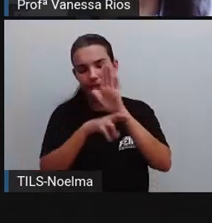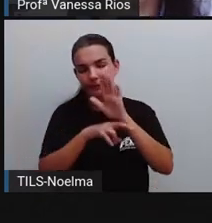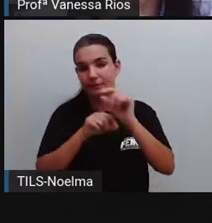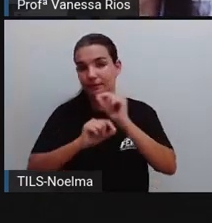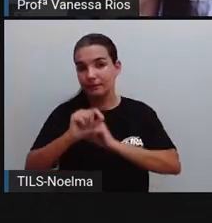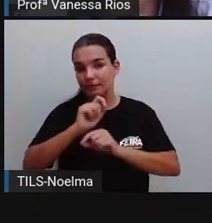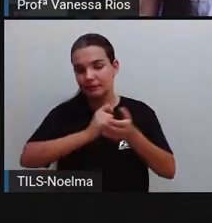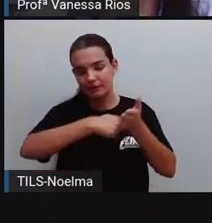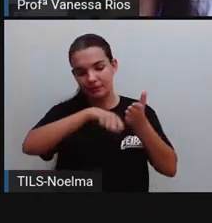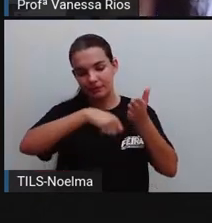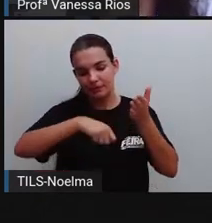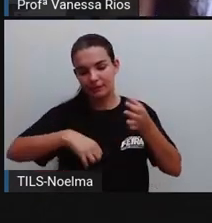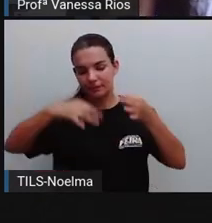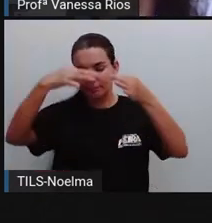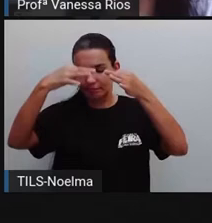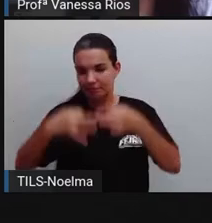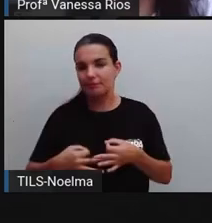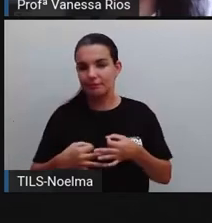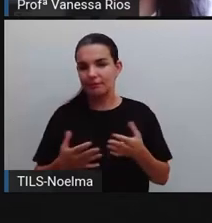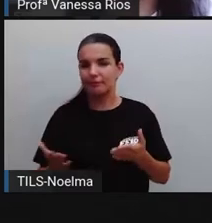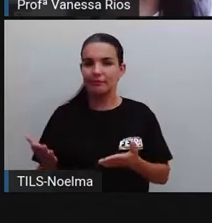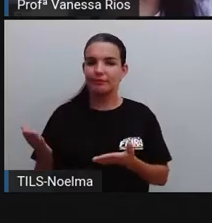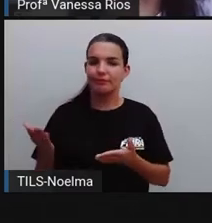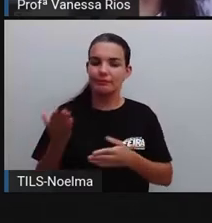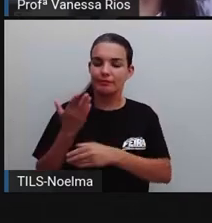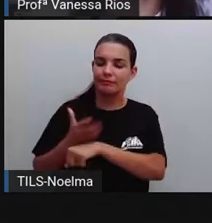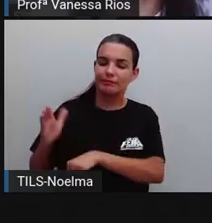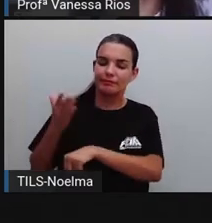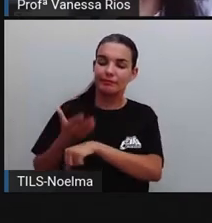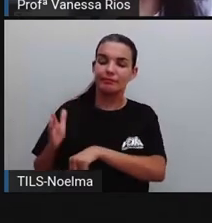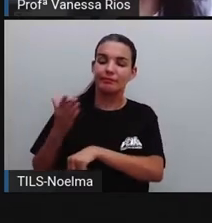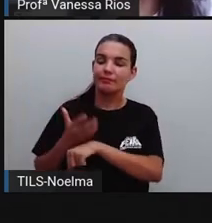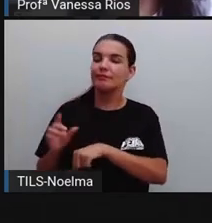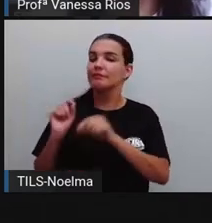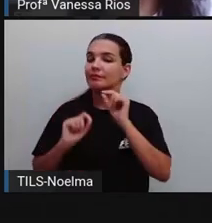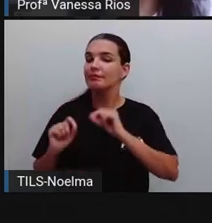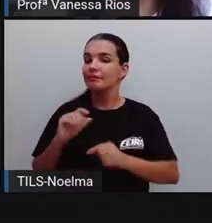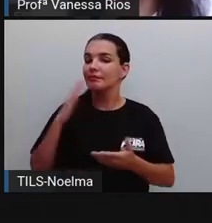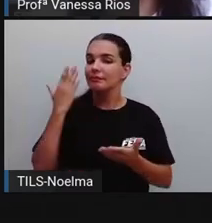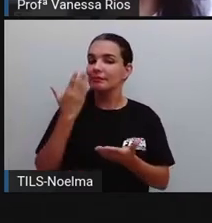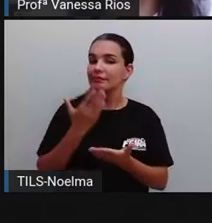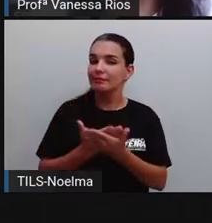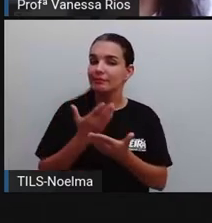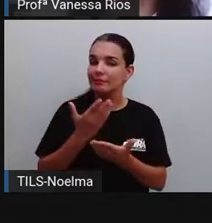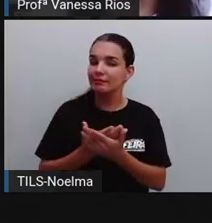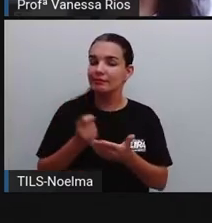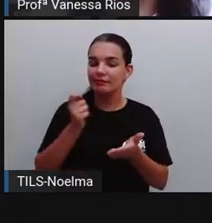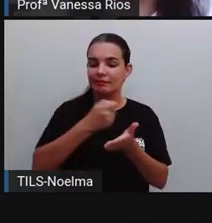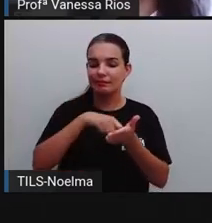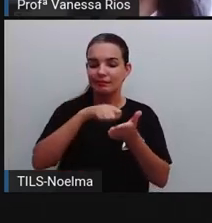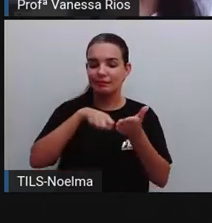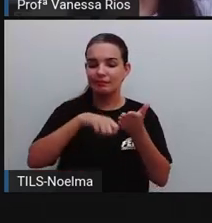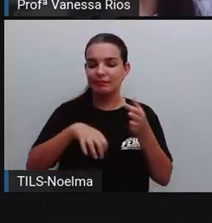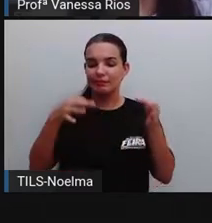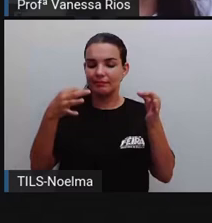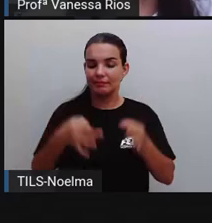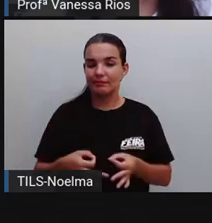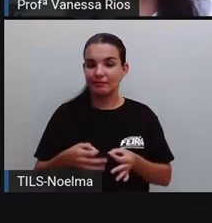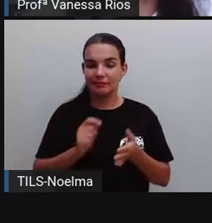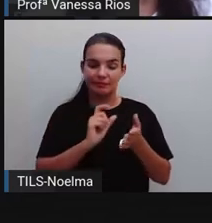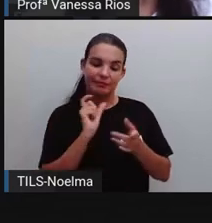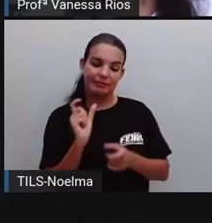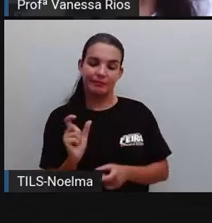ortografia. Estão lembrados aí? Está relacionado ao estudo, né? Ou à escrita correta das